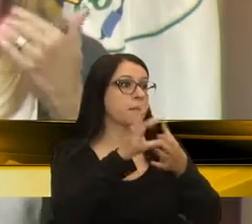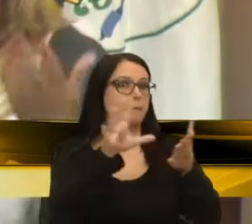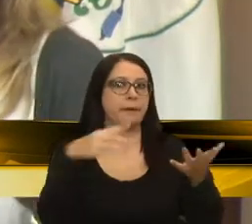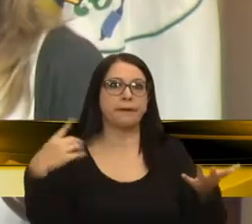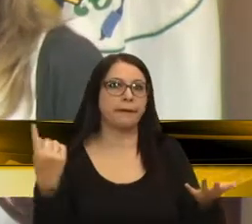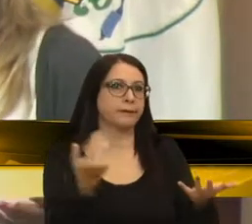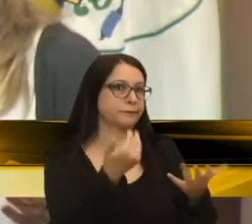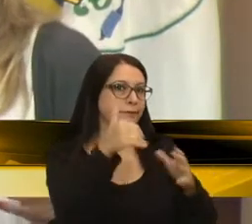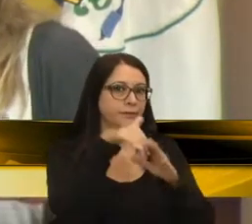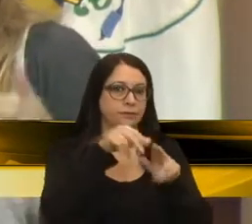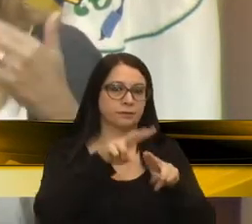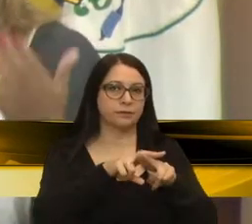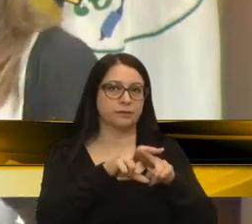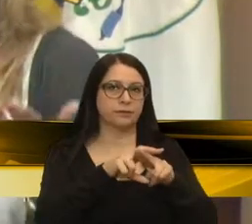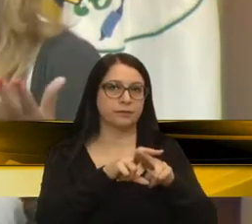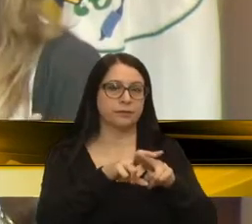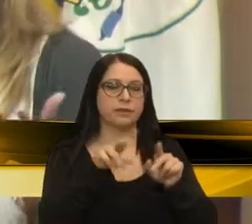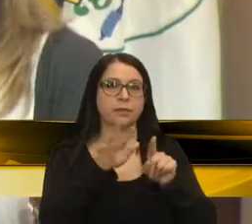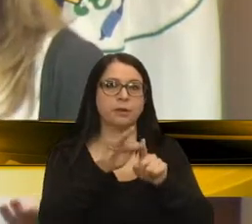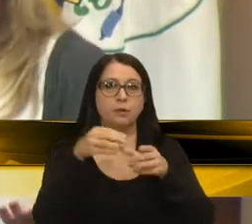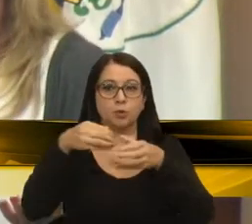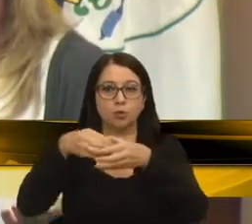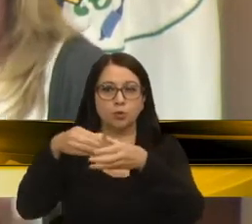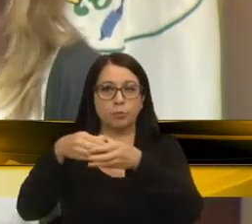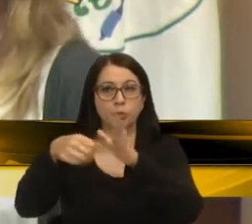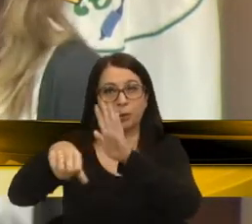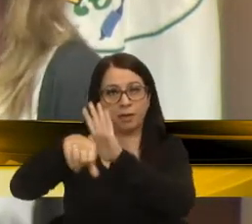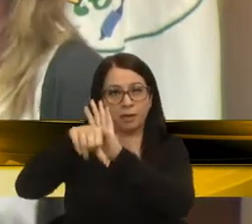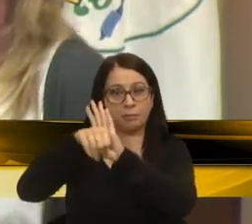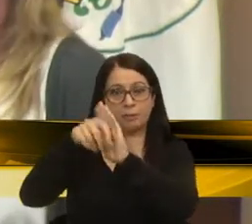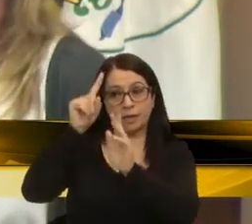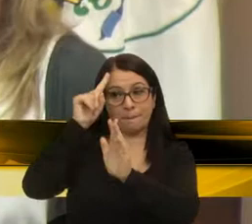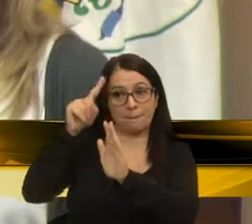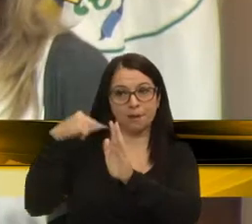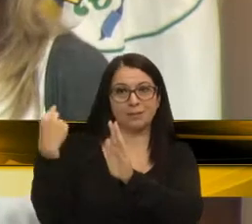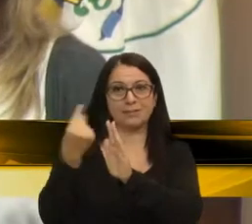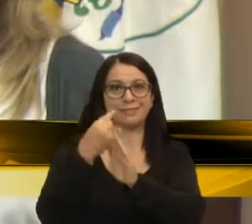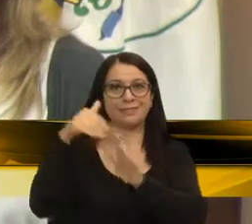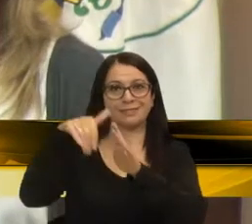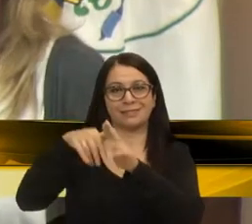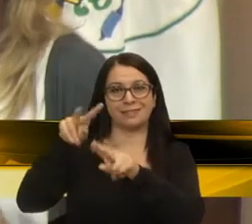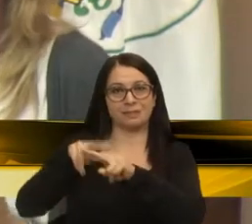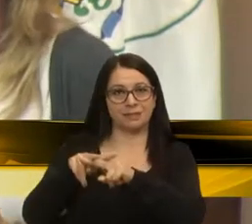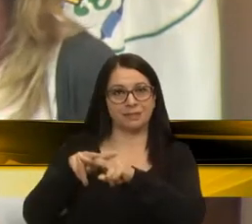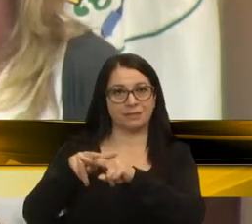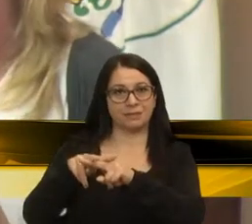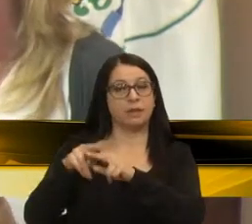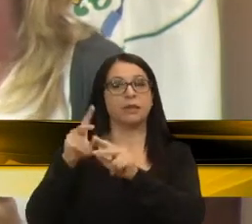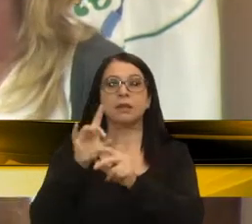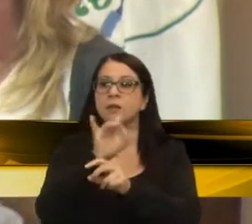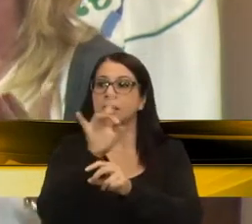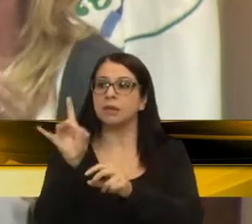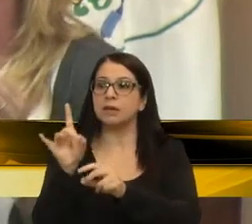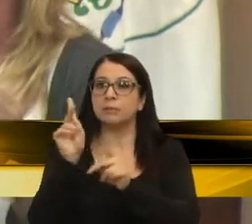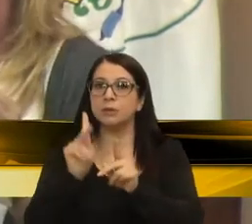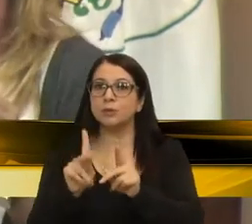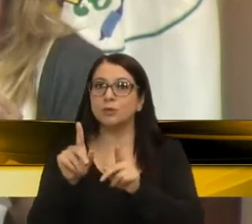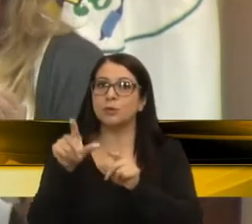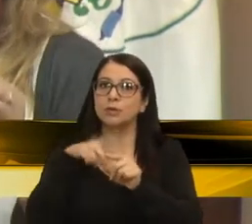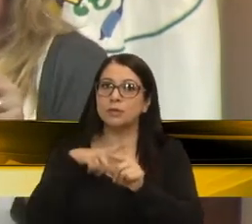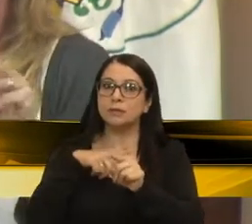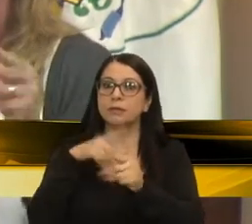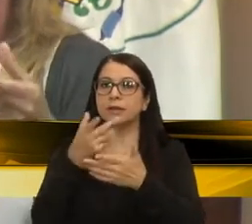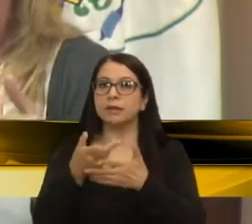Inclusive, as facções comandam os crimes dentro do sistema. Ali, cada recuperando, tem um